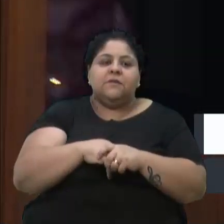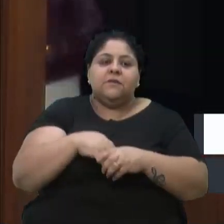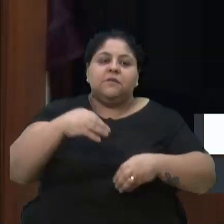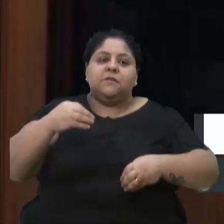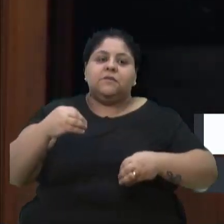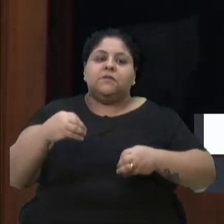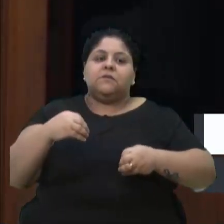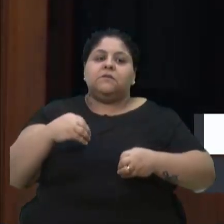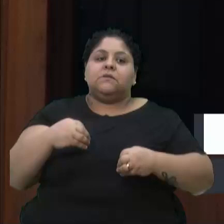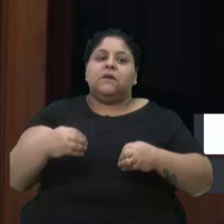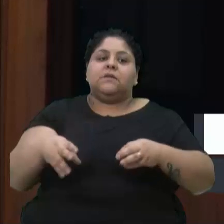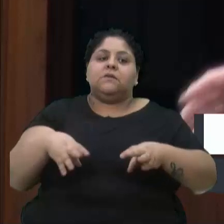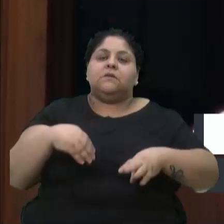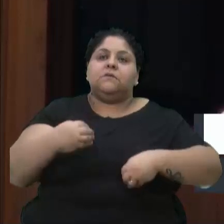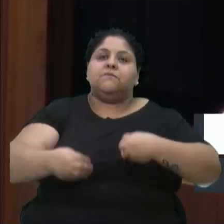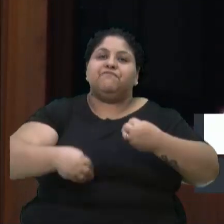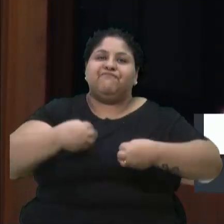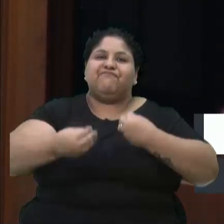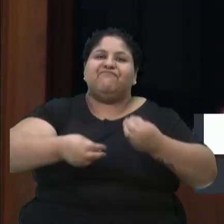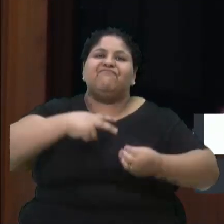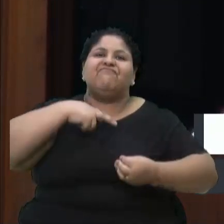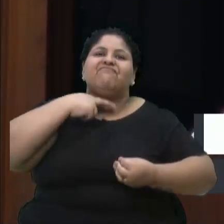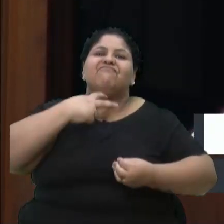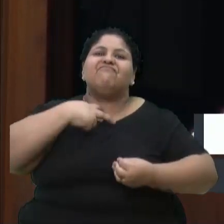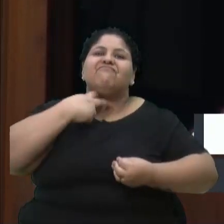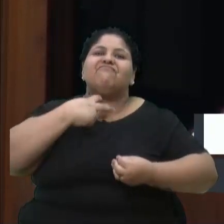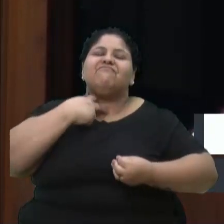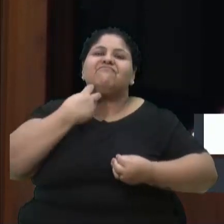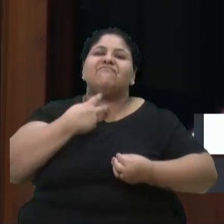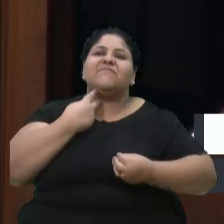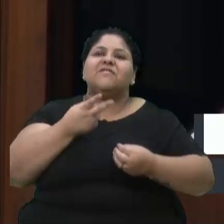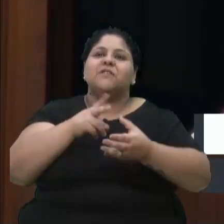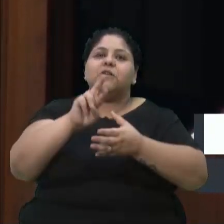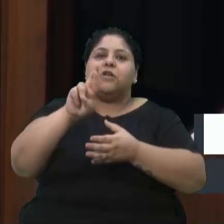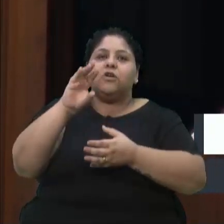lesões que demoram muito tempo para desaparecer,